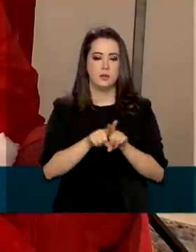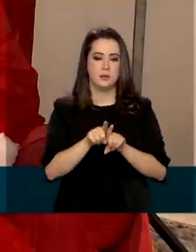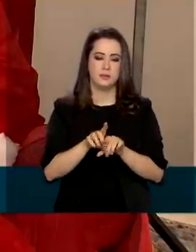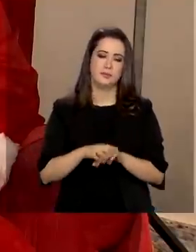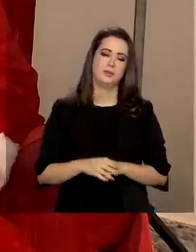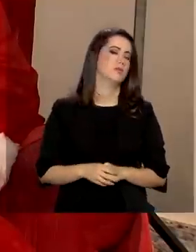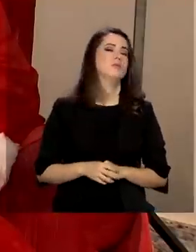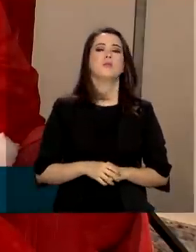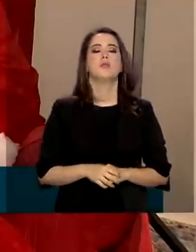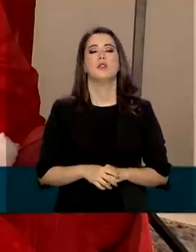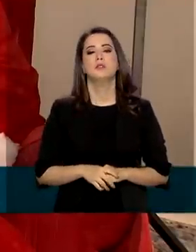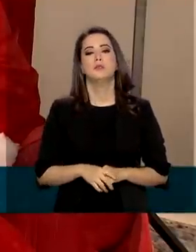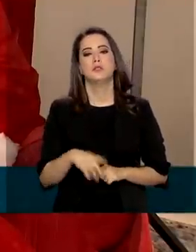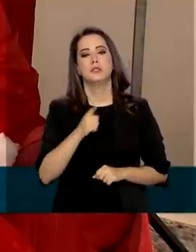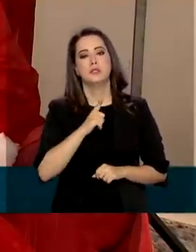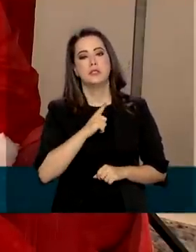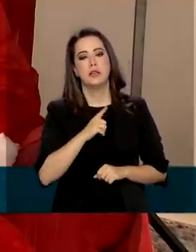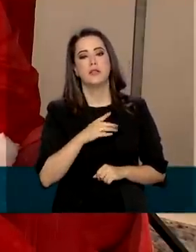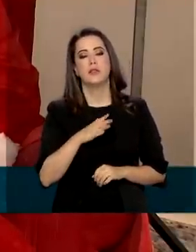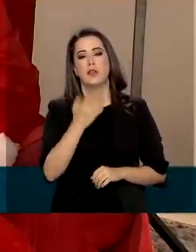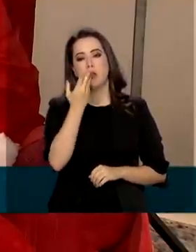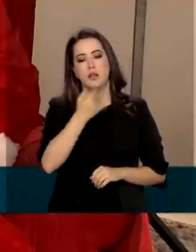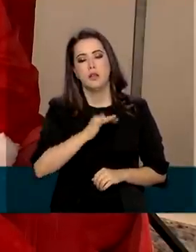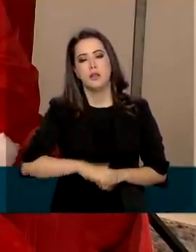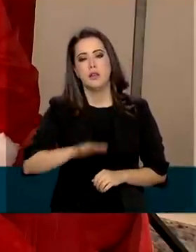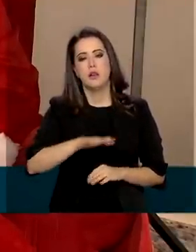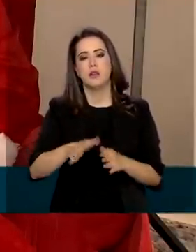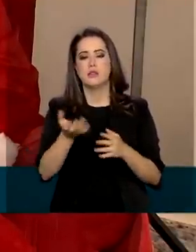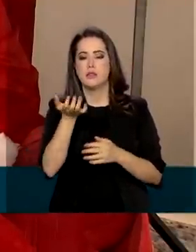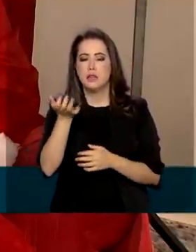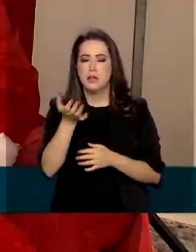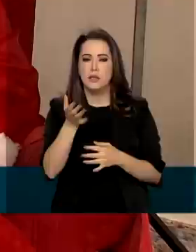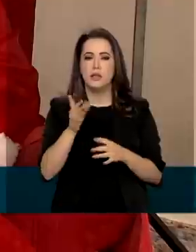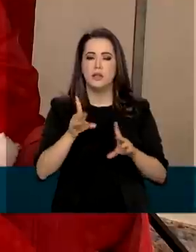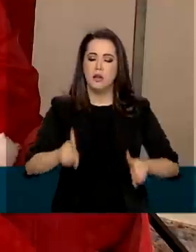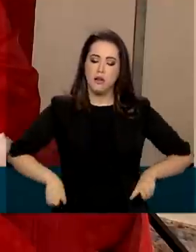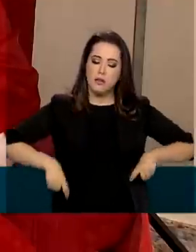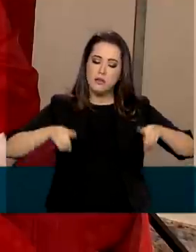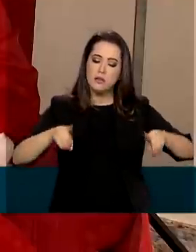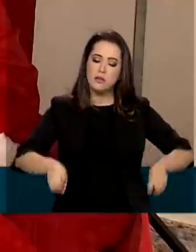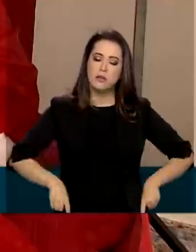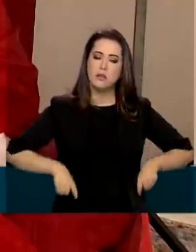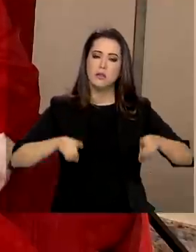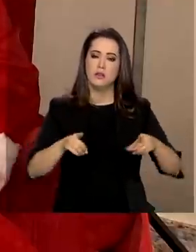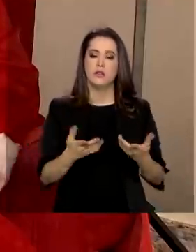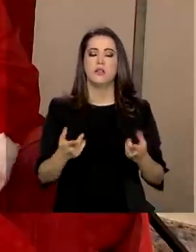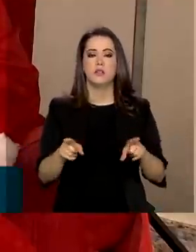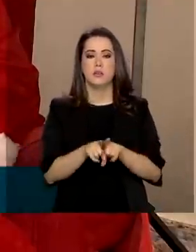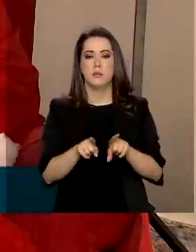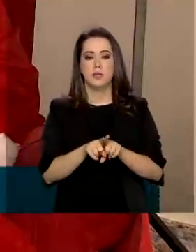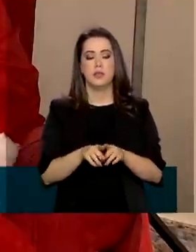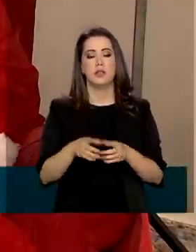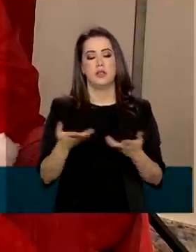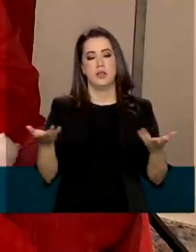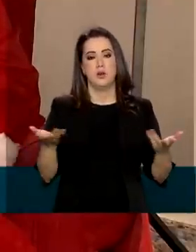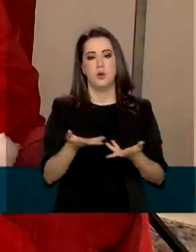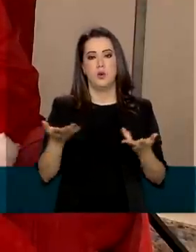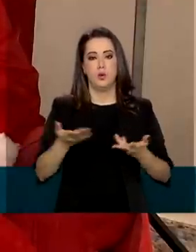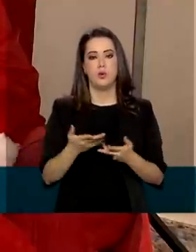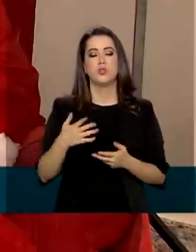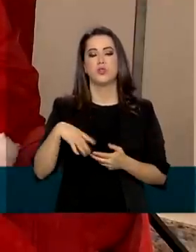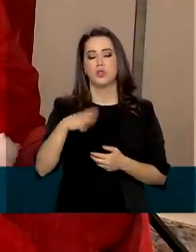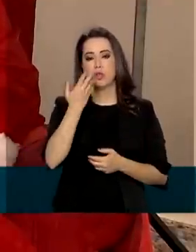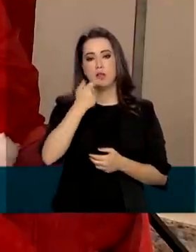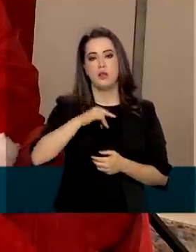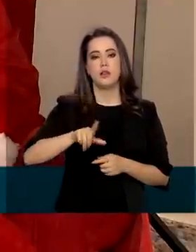tivemos crianças pedindo cadeira de rodas. Crianças com paralisia cerebral, que hoje têm pedido computadores